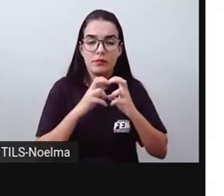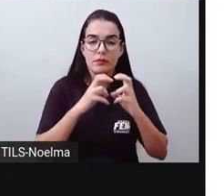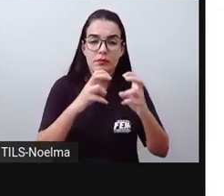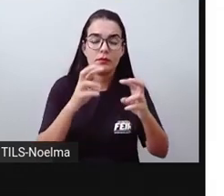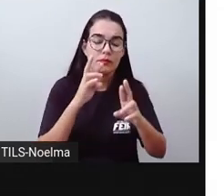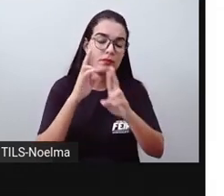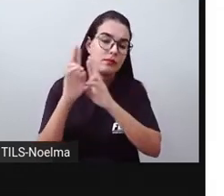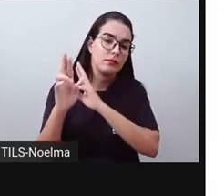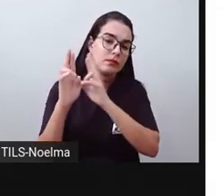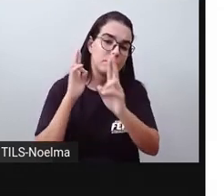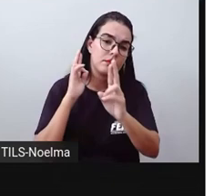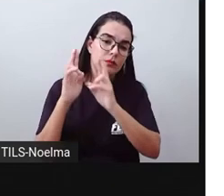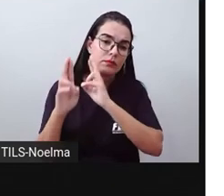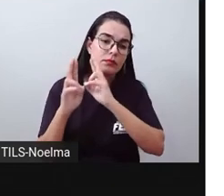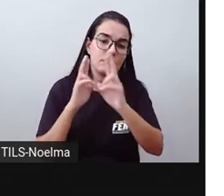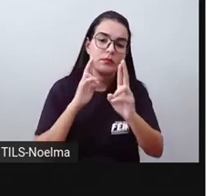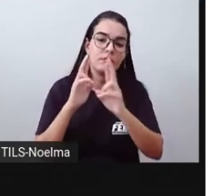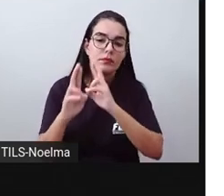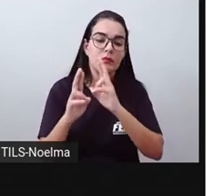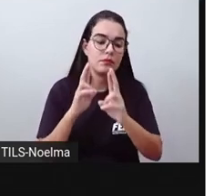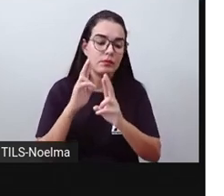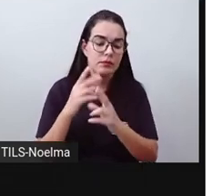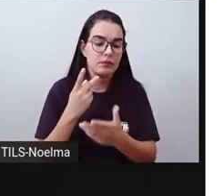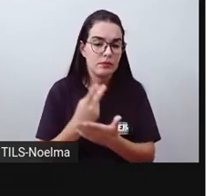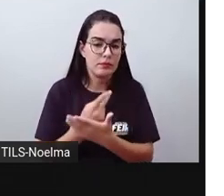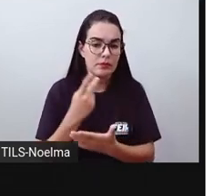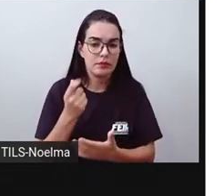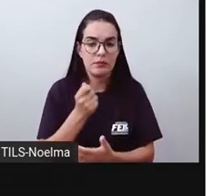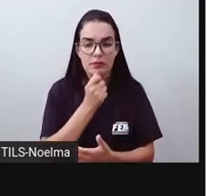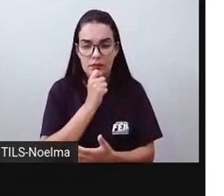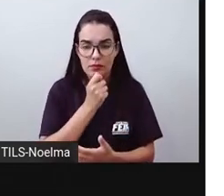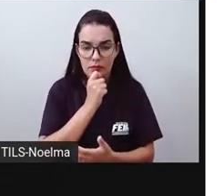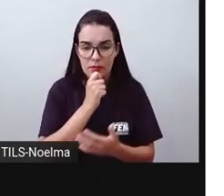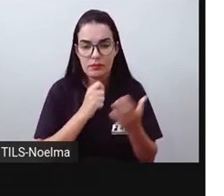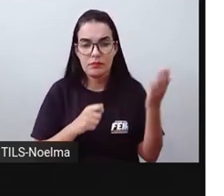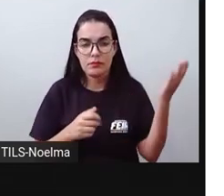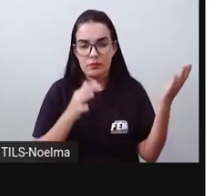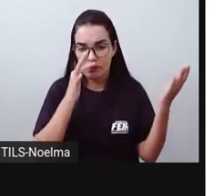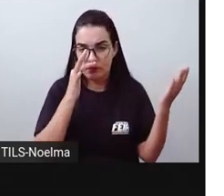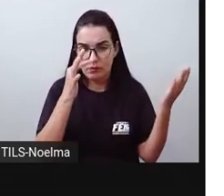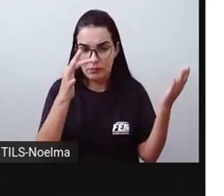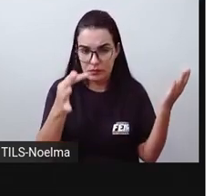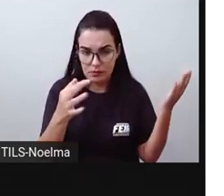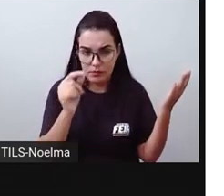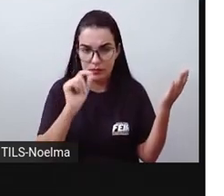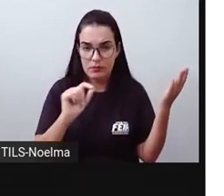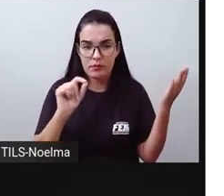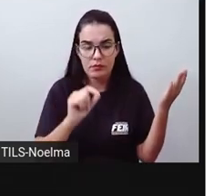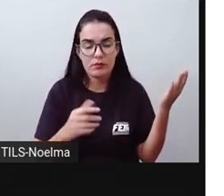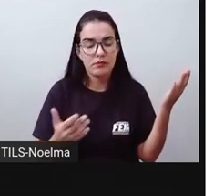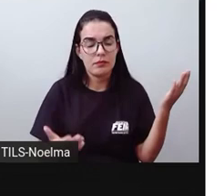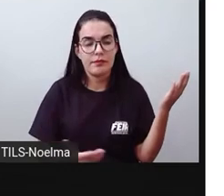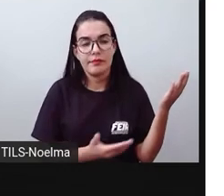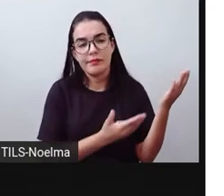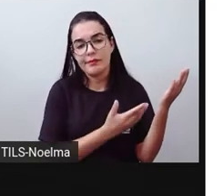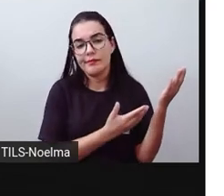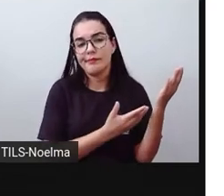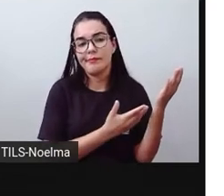tempo, que não estão livres de acontecer ainda, não é futuramente ou por esses dias até,